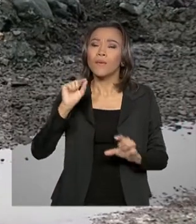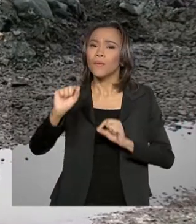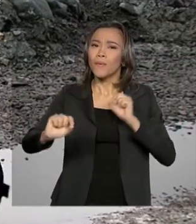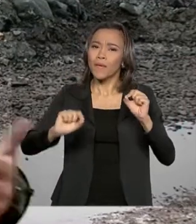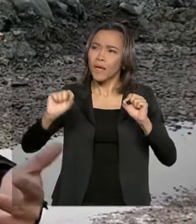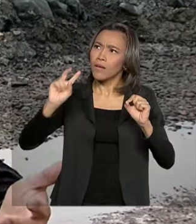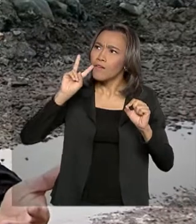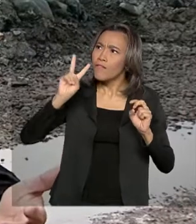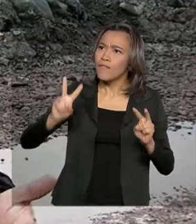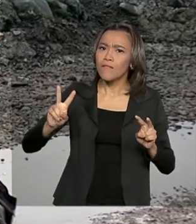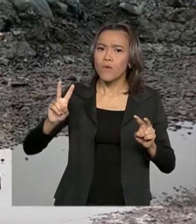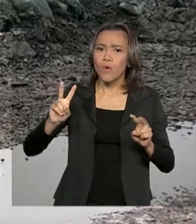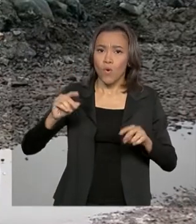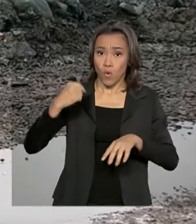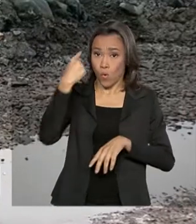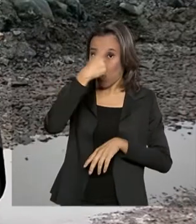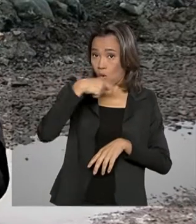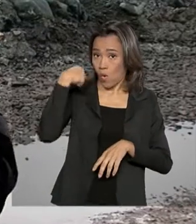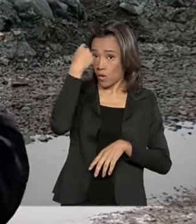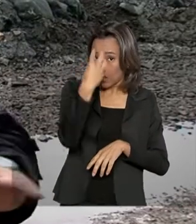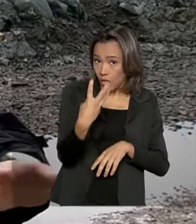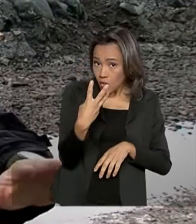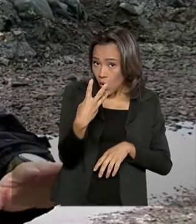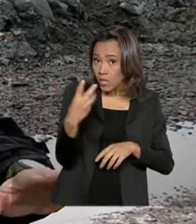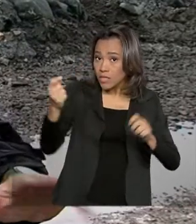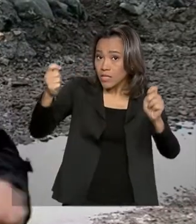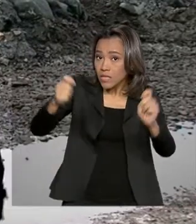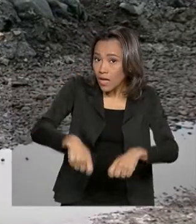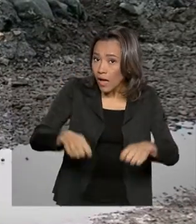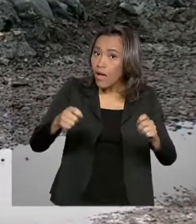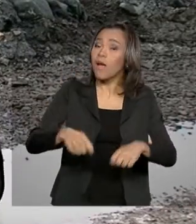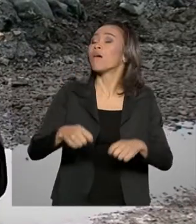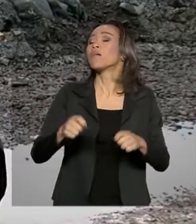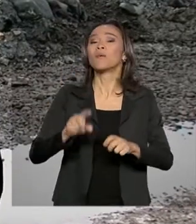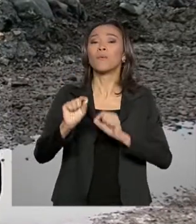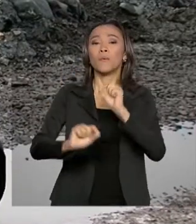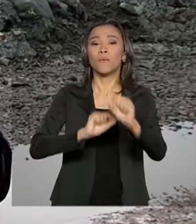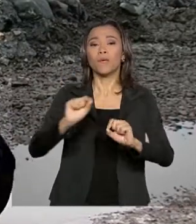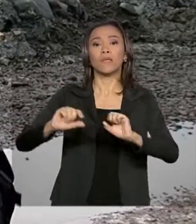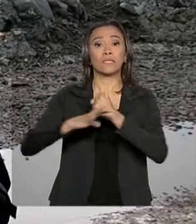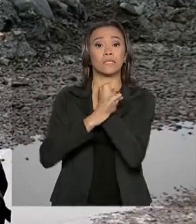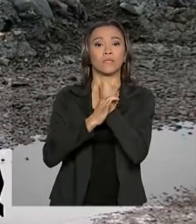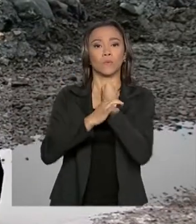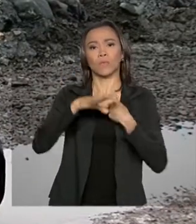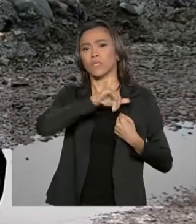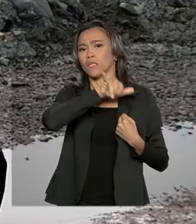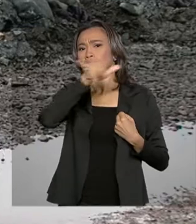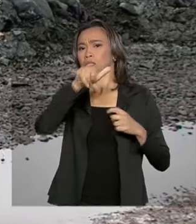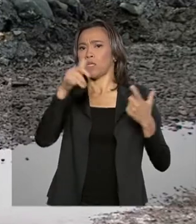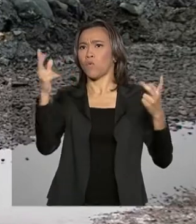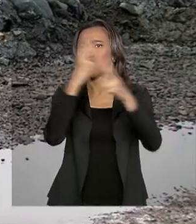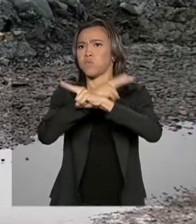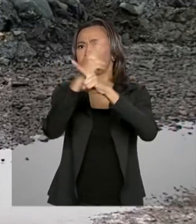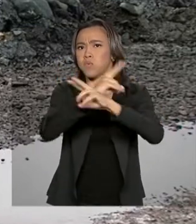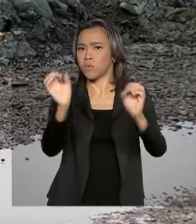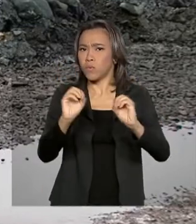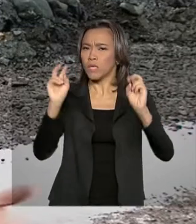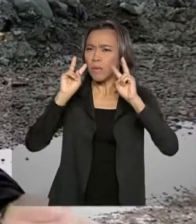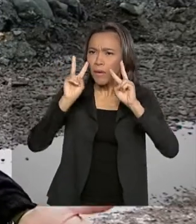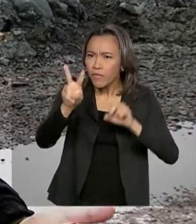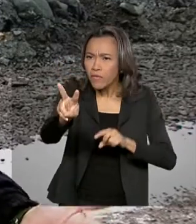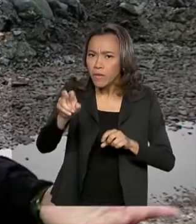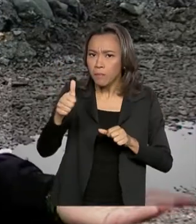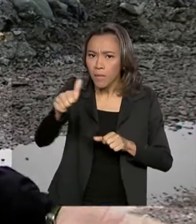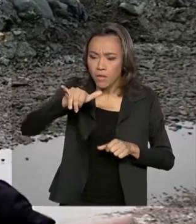que permite que o voo, que tem a duração de três horas, seja realizado em condições atmosféricas seguras, sem ventos fortes e com grande visibilidade.